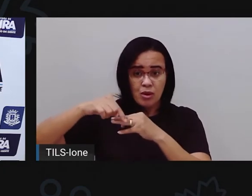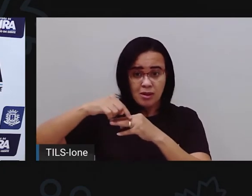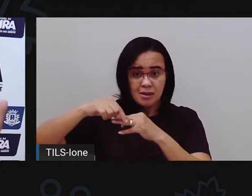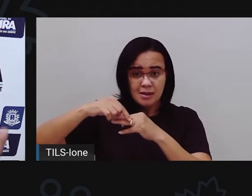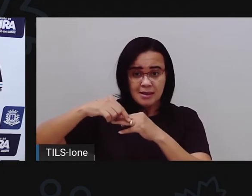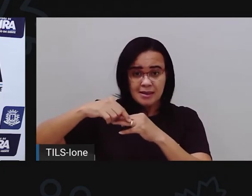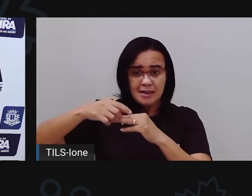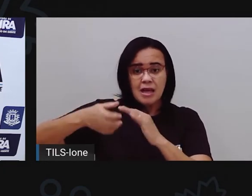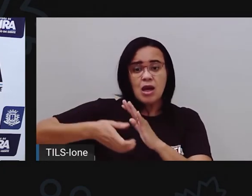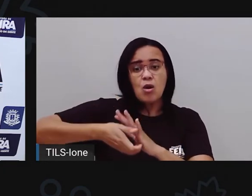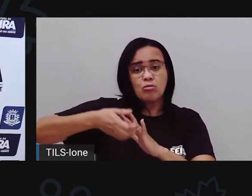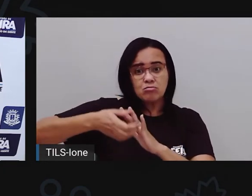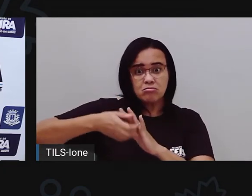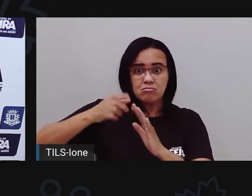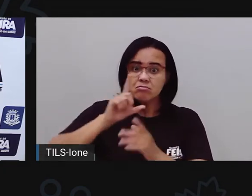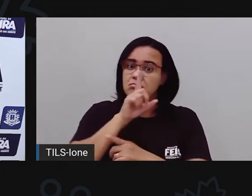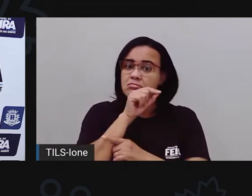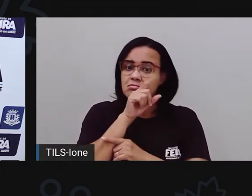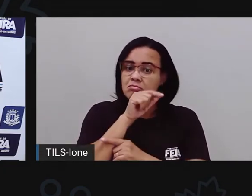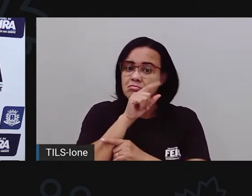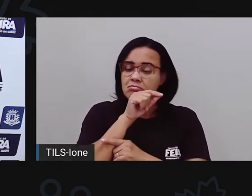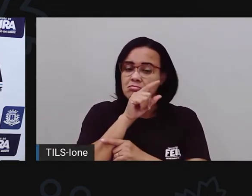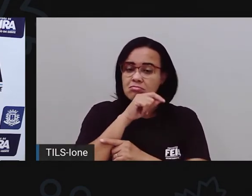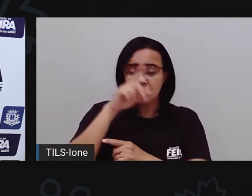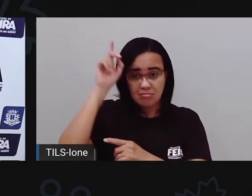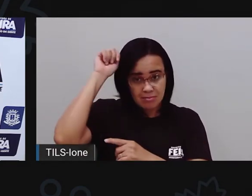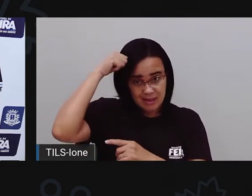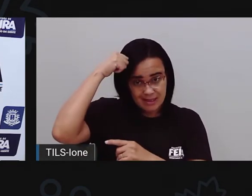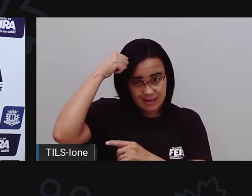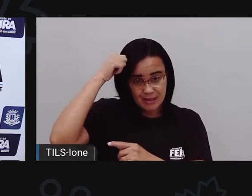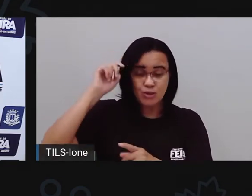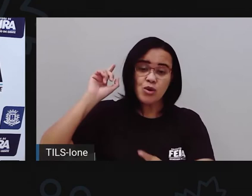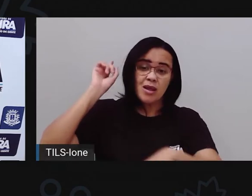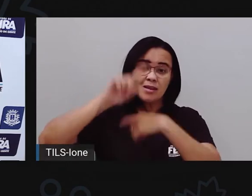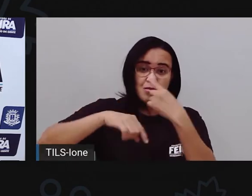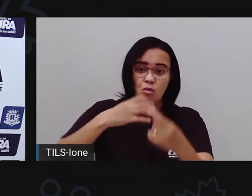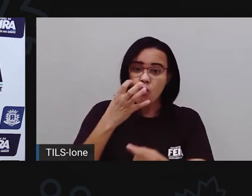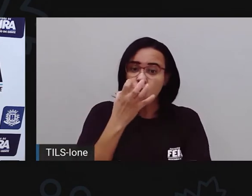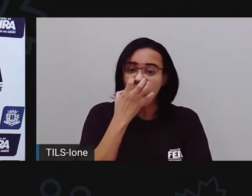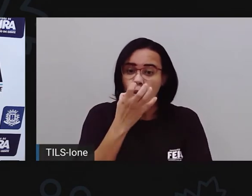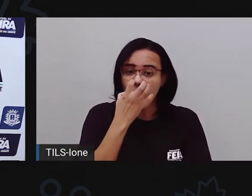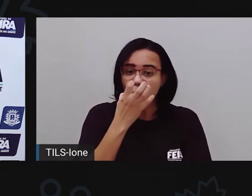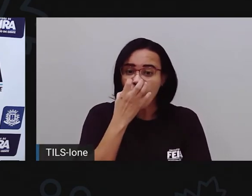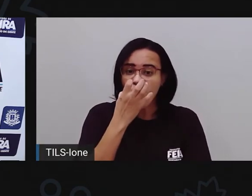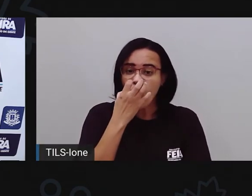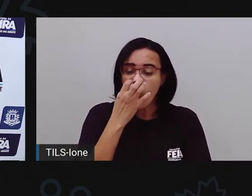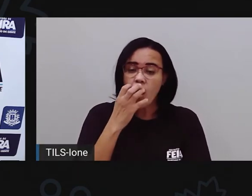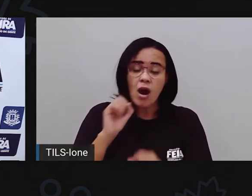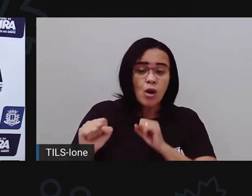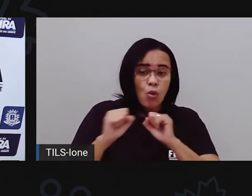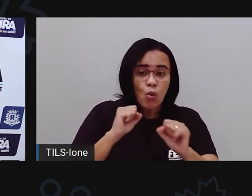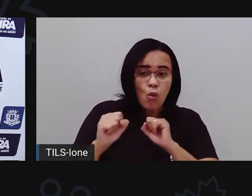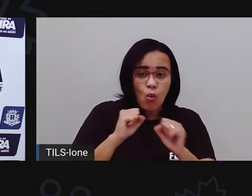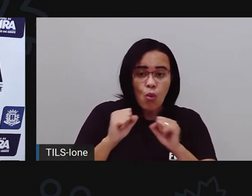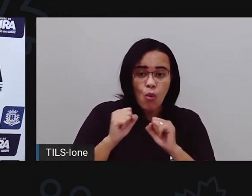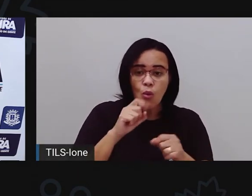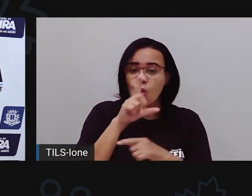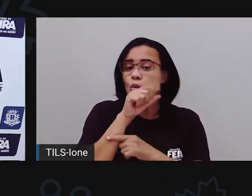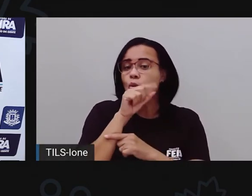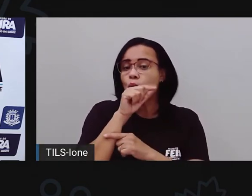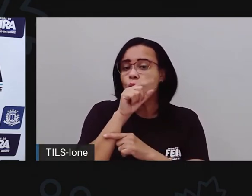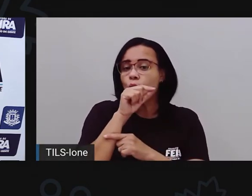preso pelo corvo. Depois, o cachorro correu atrás do corvo,